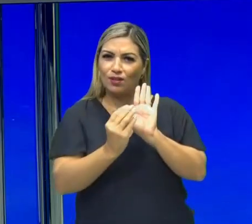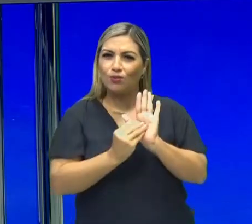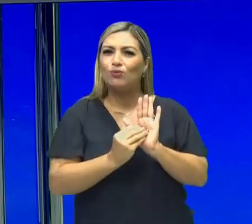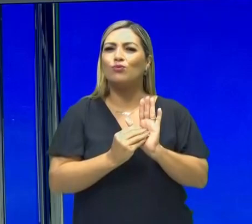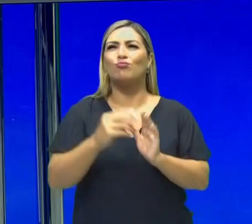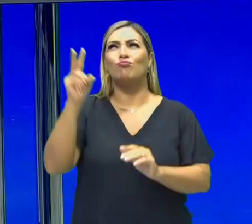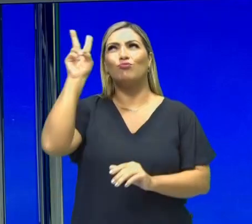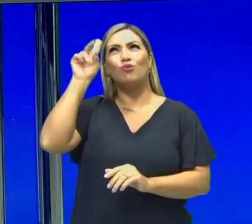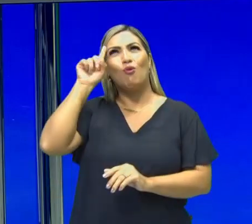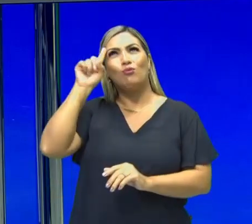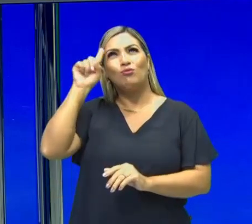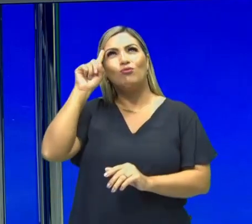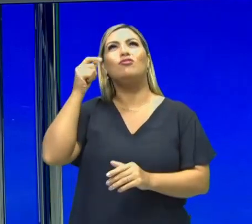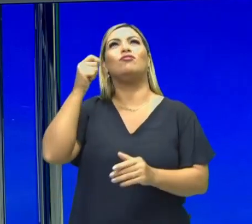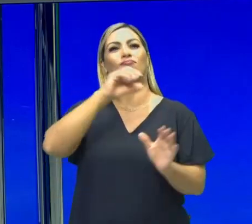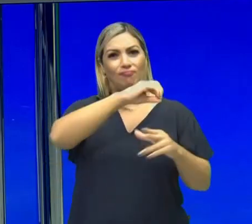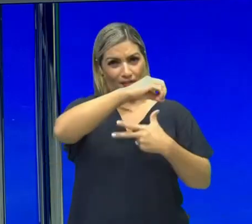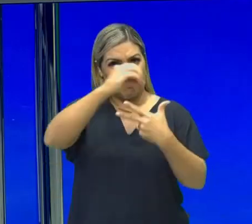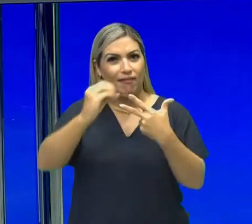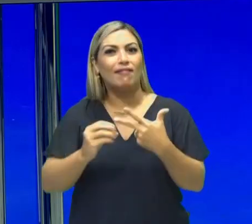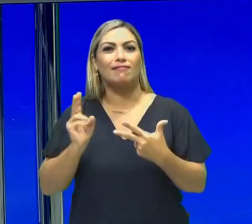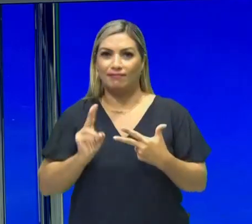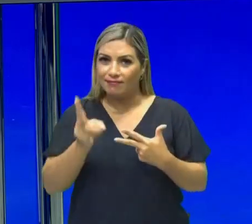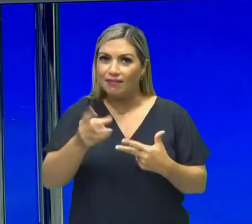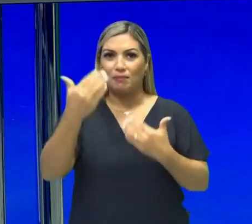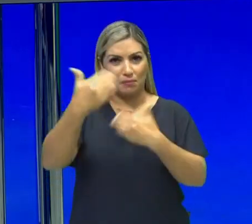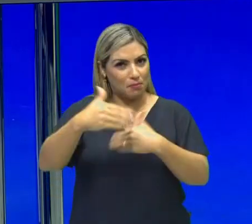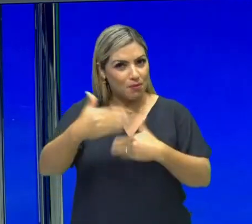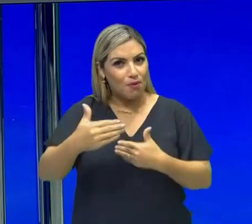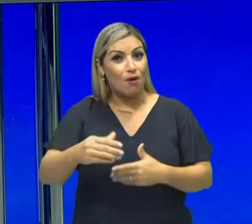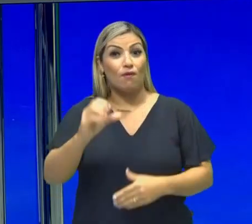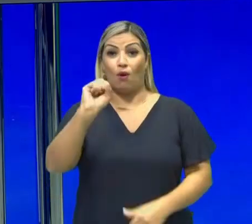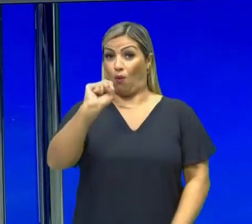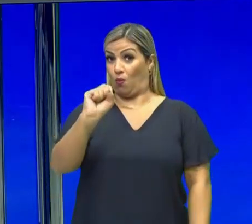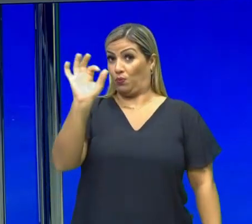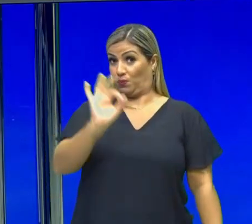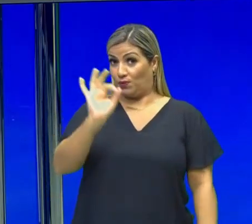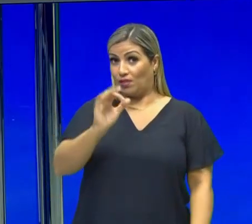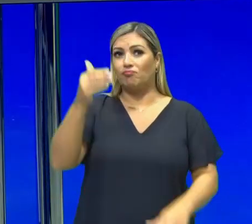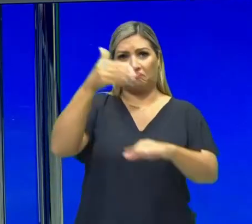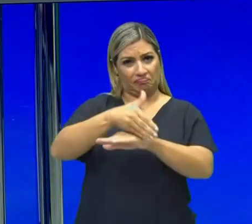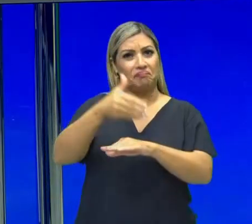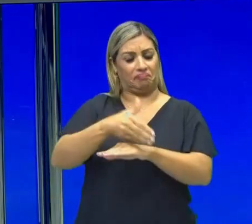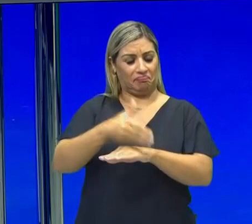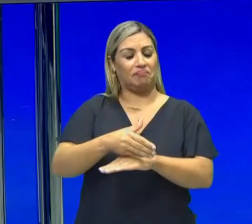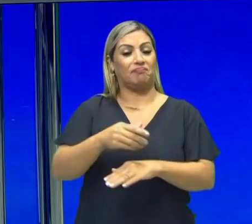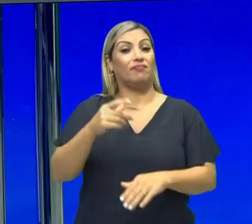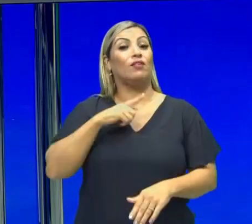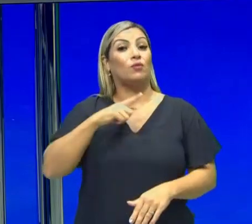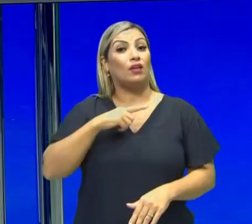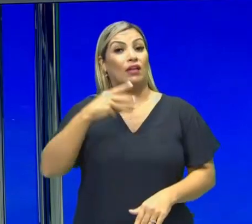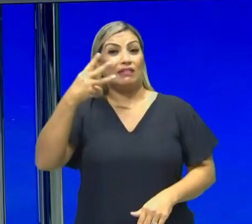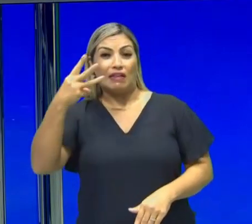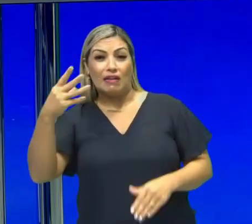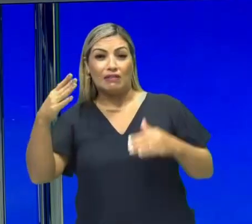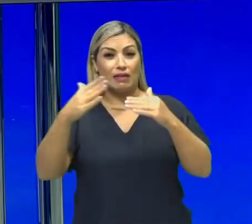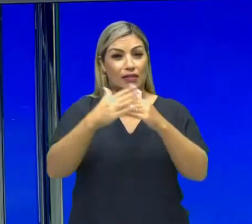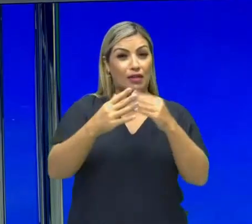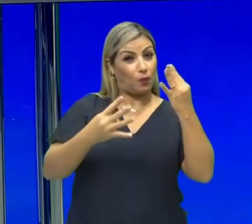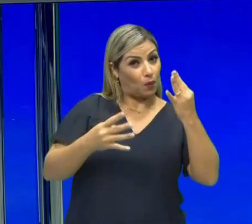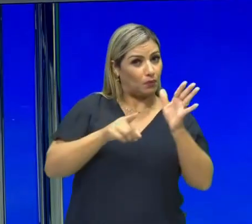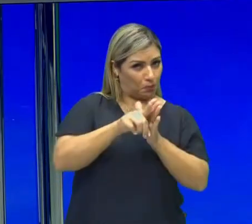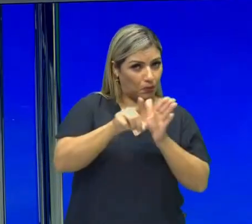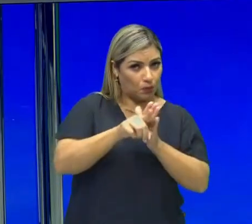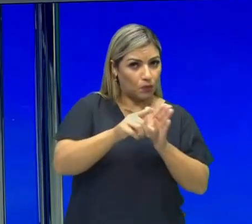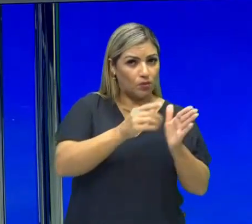recorrente no Enem, ele cai cerca de 8%. O significa 8% no Enem? De 3 a 4 questões,